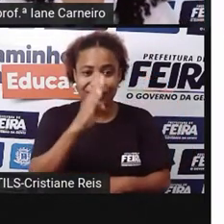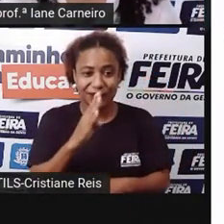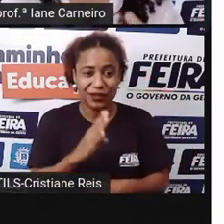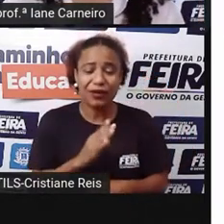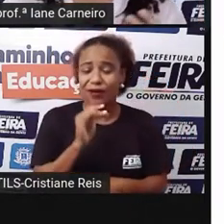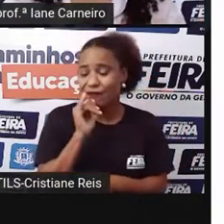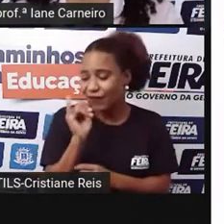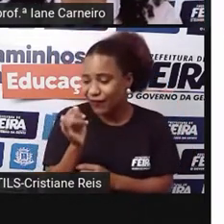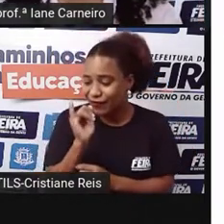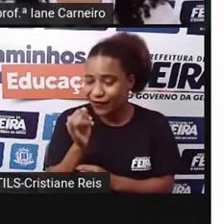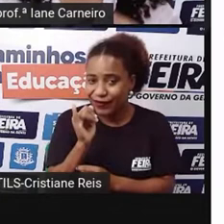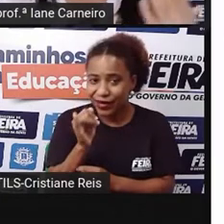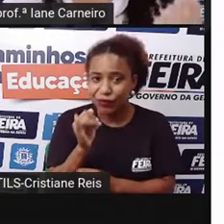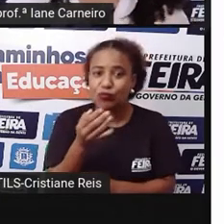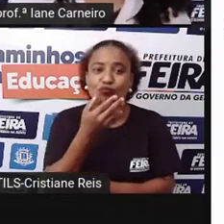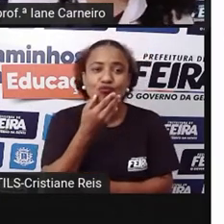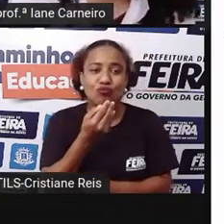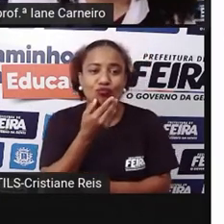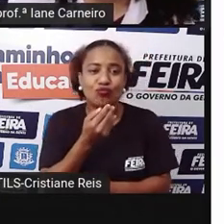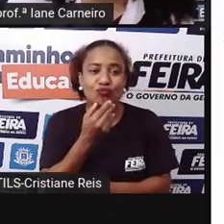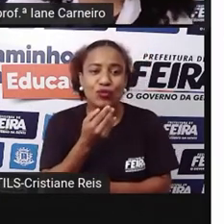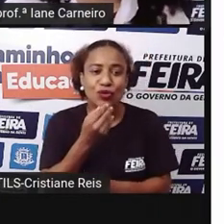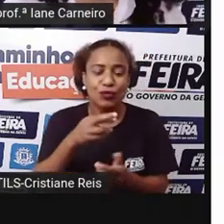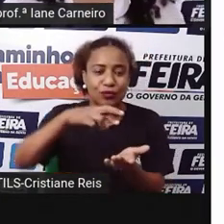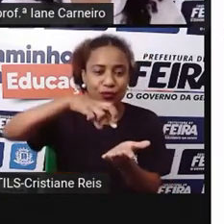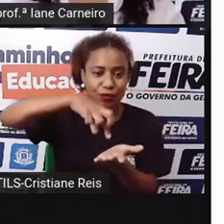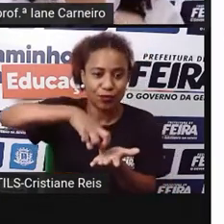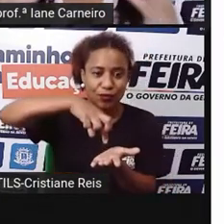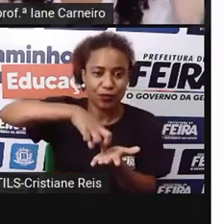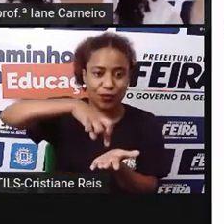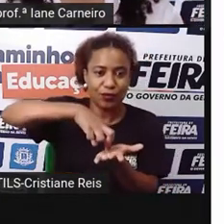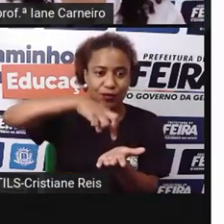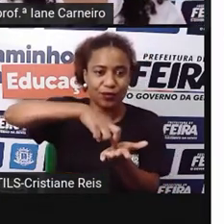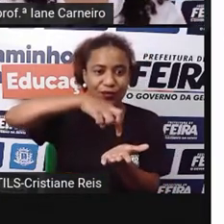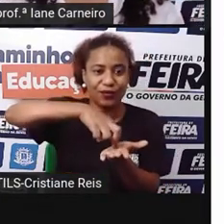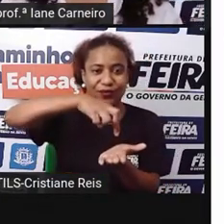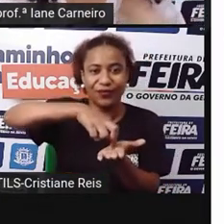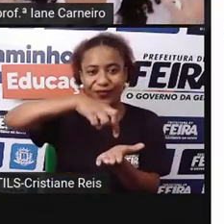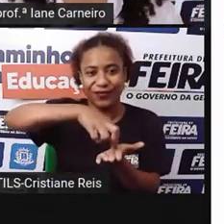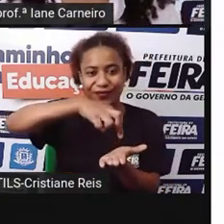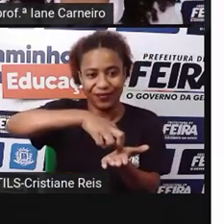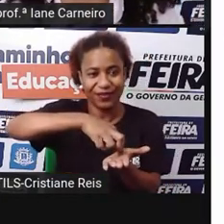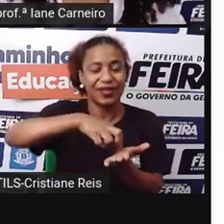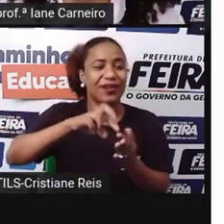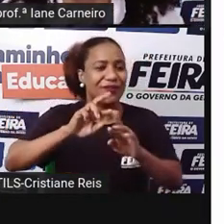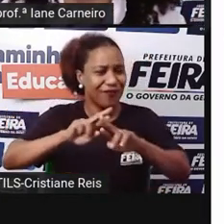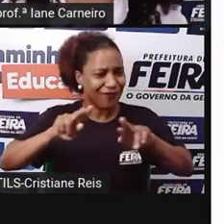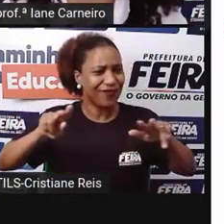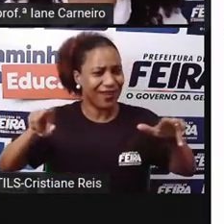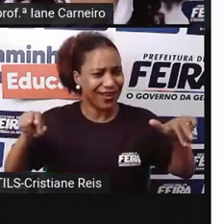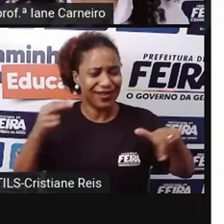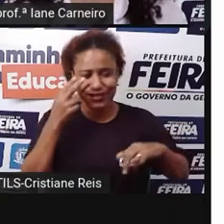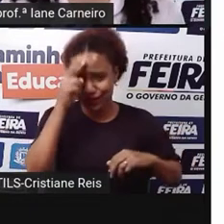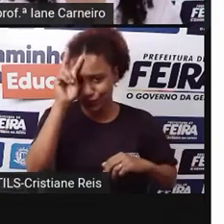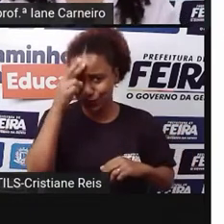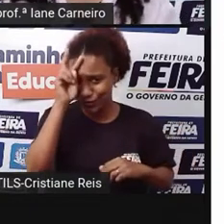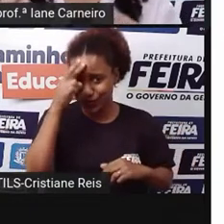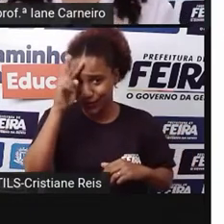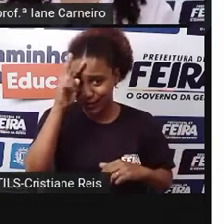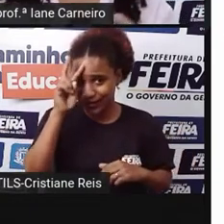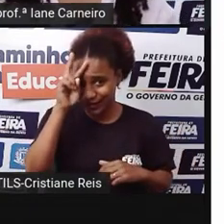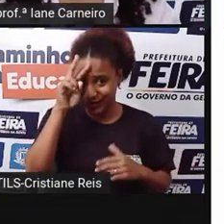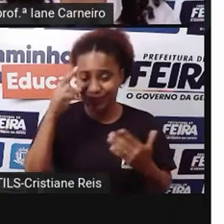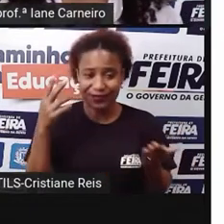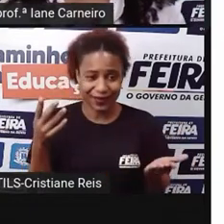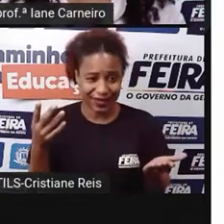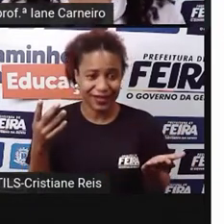que era um menino que tinha uma perna só, e aí tem diversas versões da história do Saci Pererê, tem um